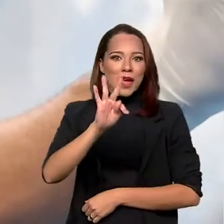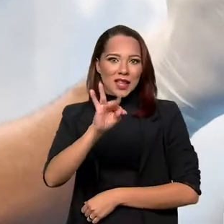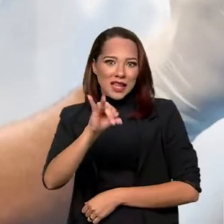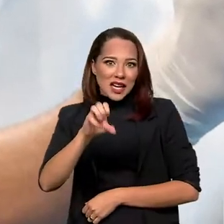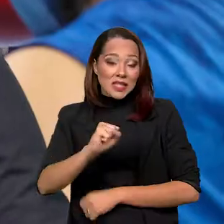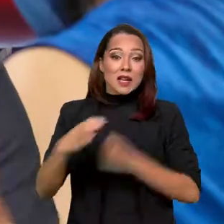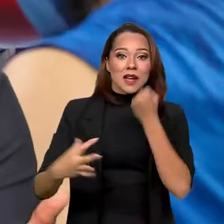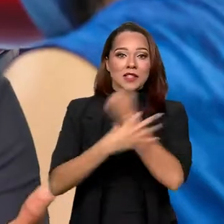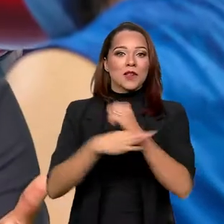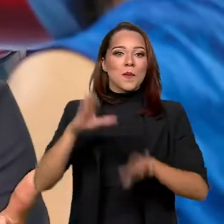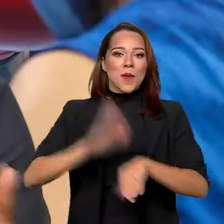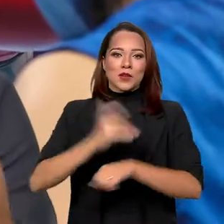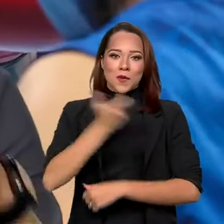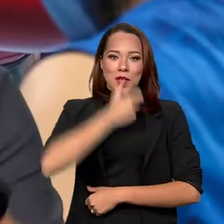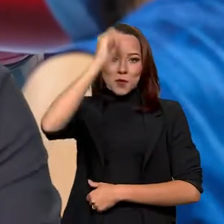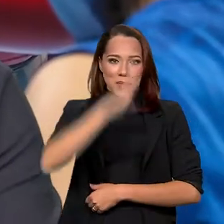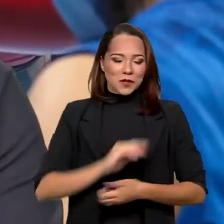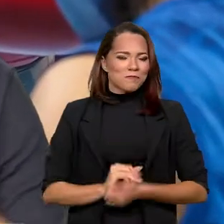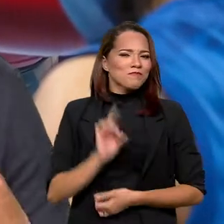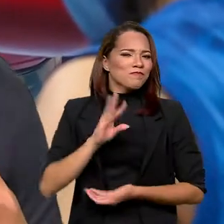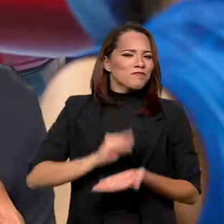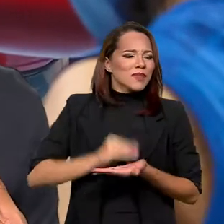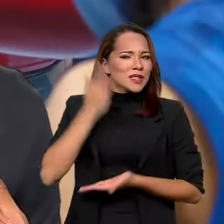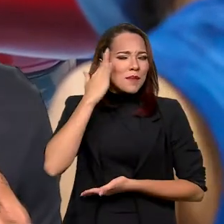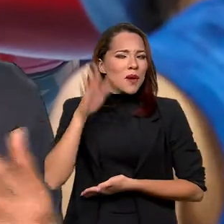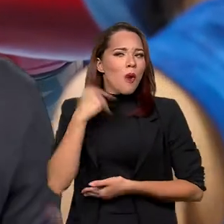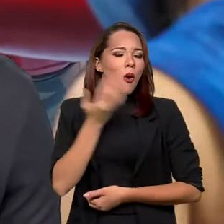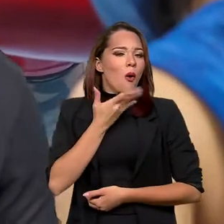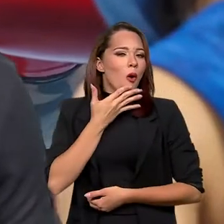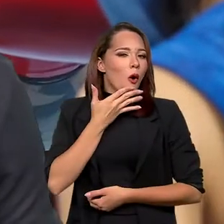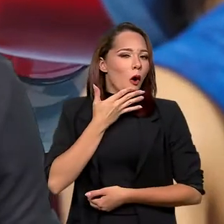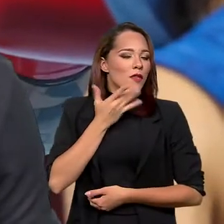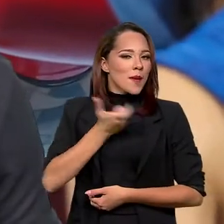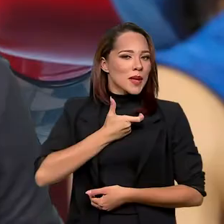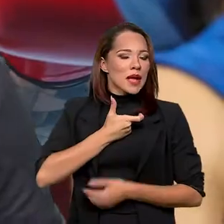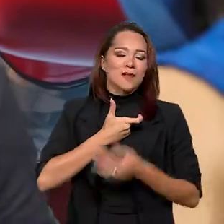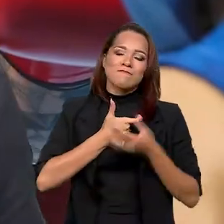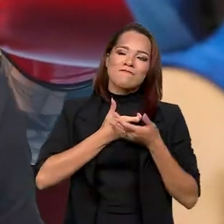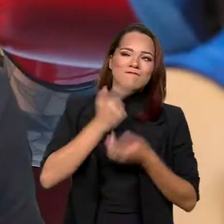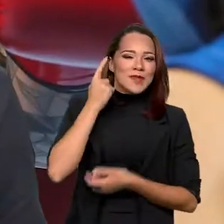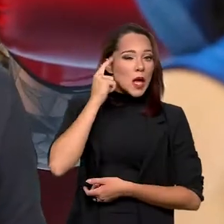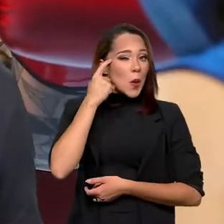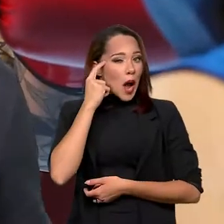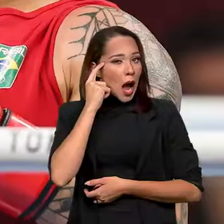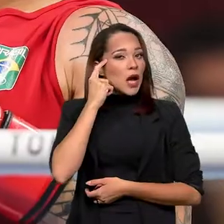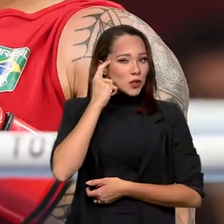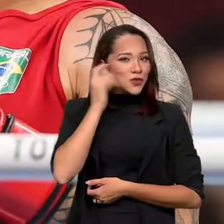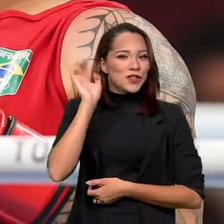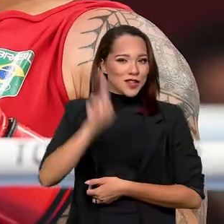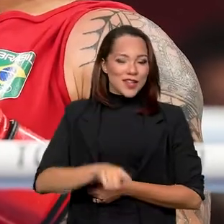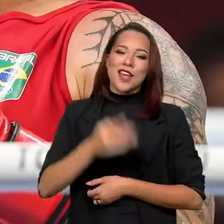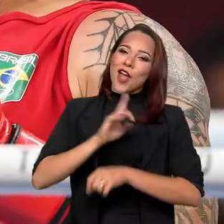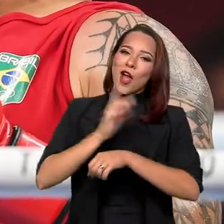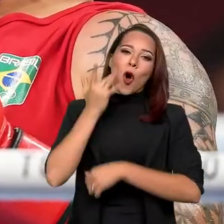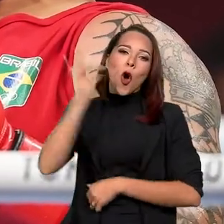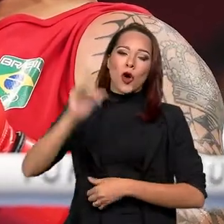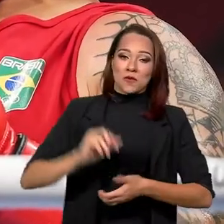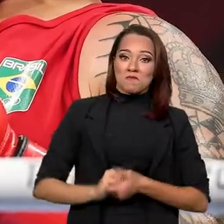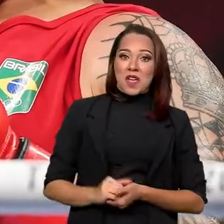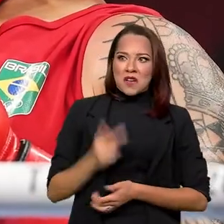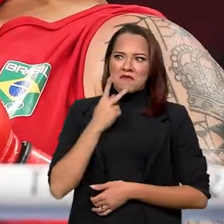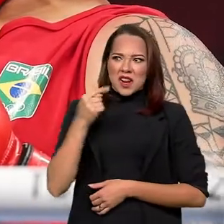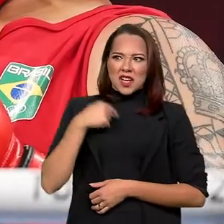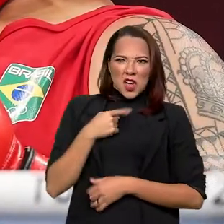uma medalha pro Brasil. Só falta saber a cor que eu acho, não sei se eu já comentei por aqui, que vai ser de ouro. Galera fala que eu tô zicando,